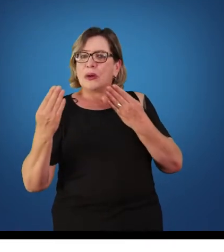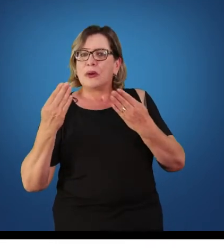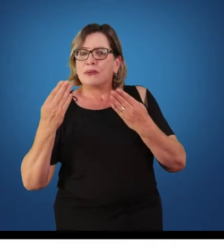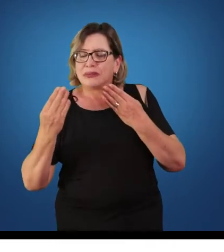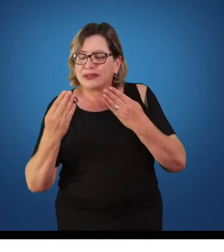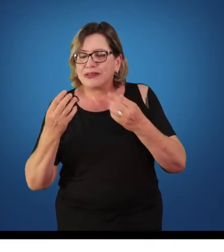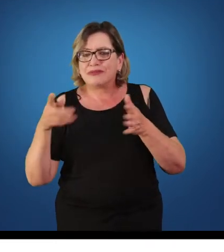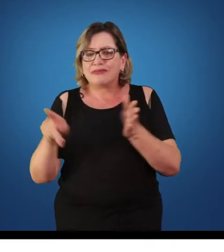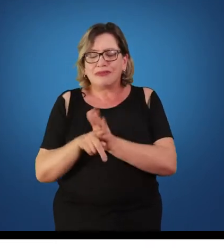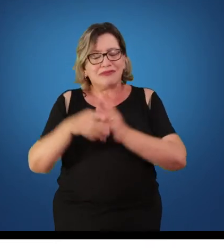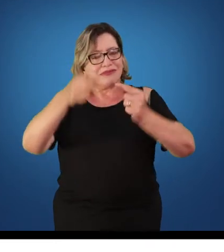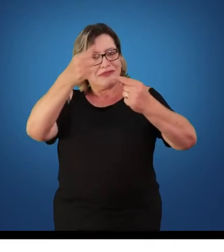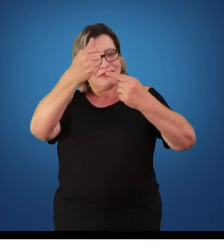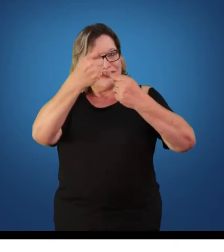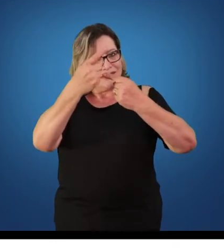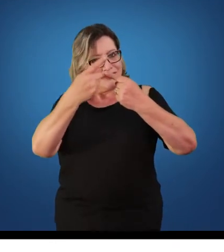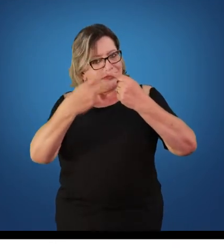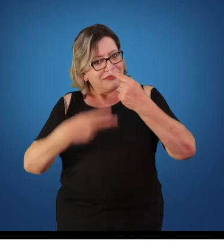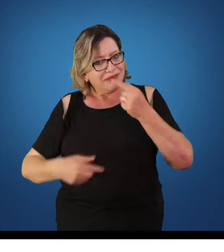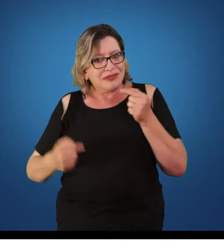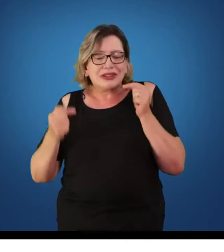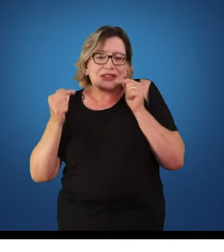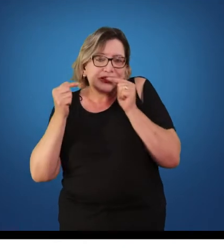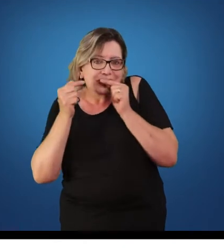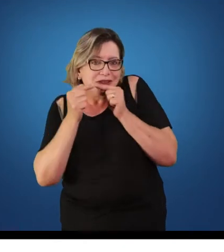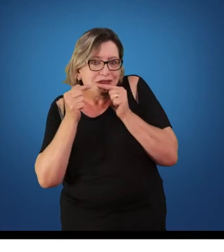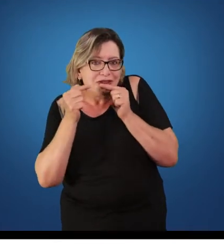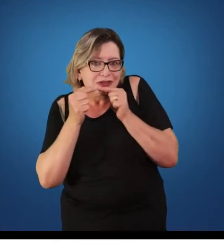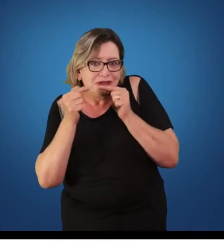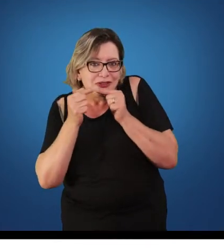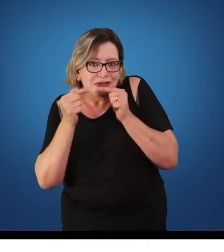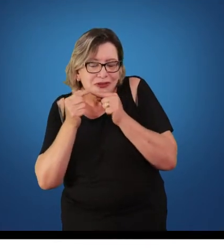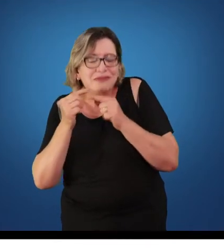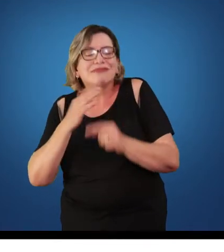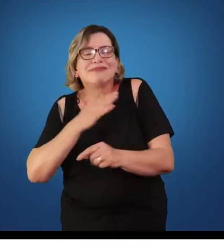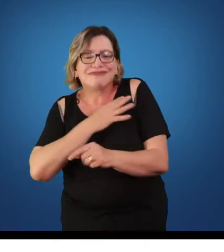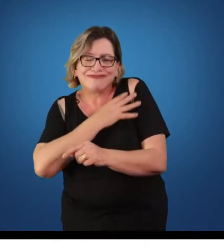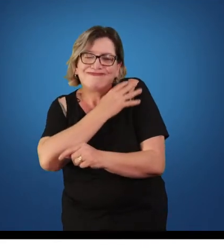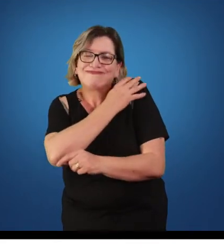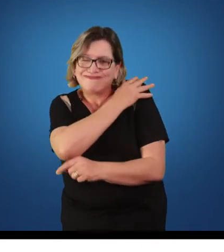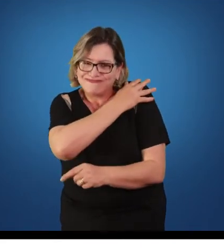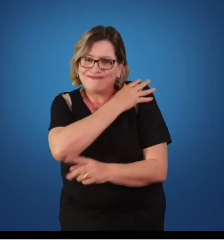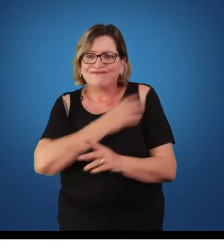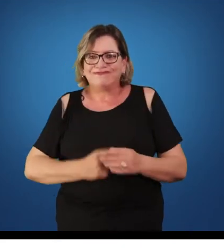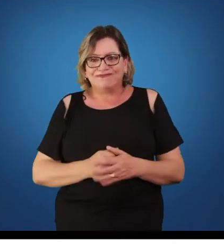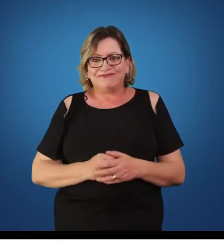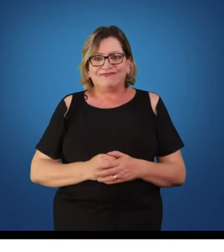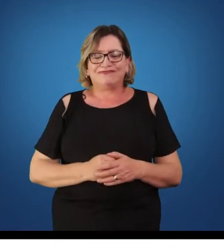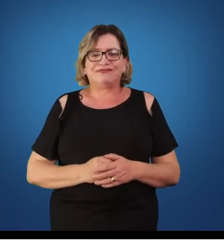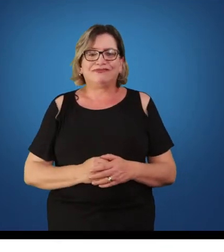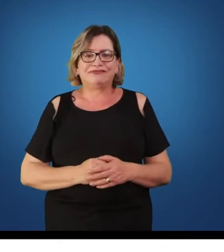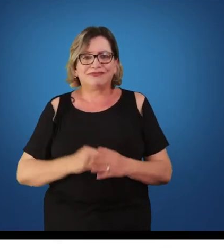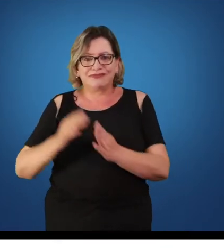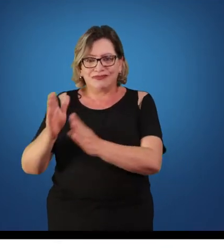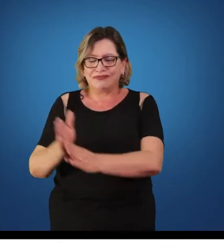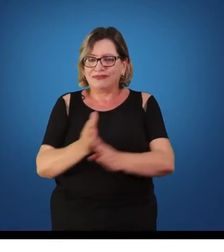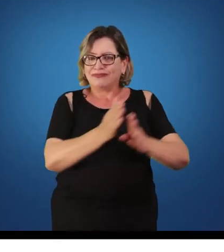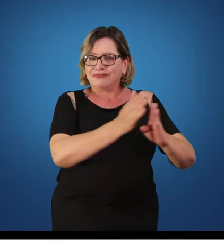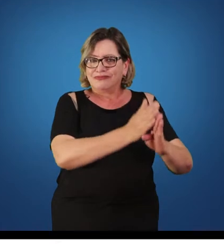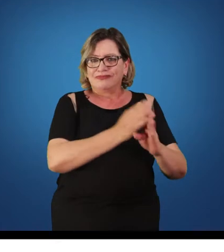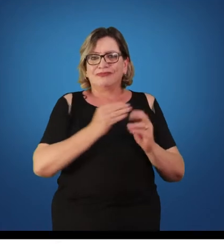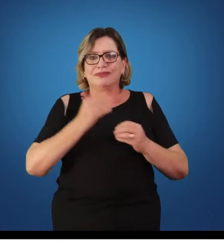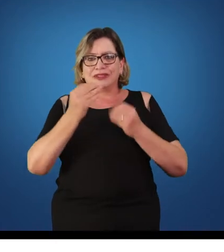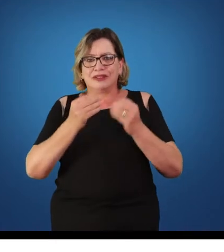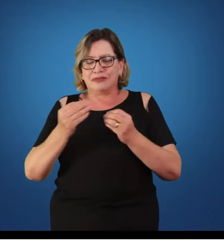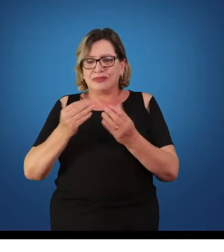características ainda fortemente relacionadas ao período militarista. A educação